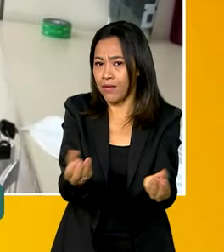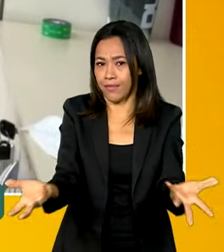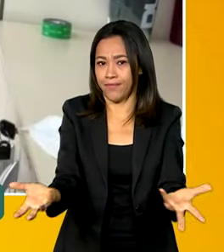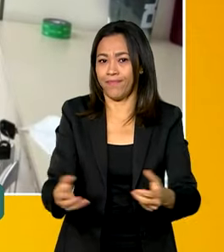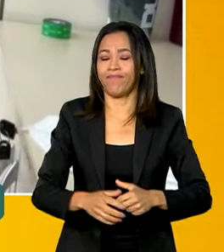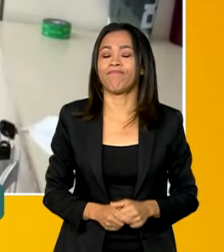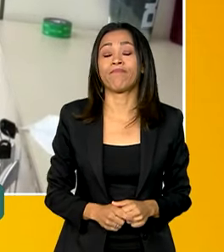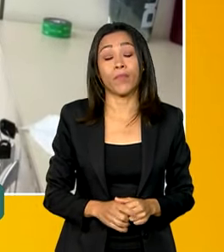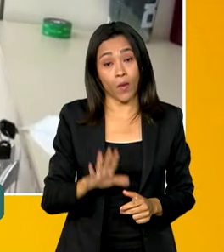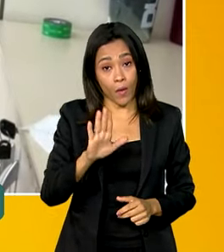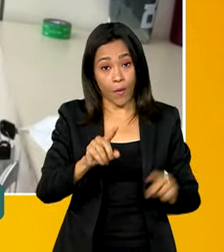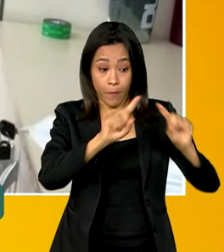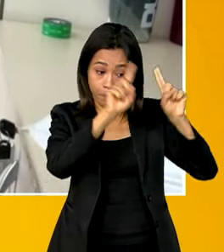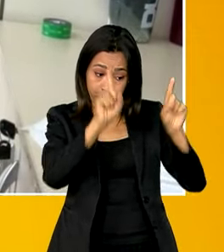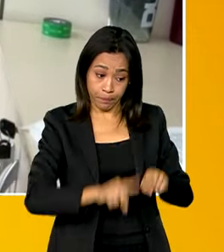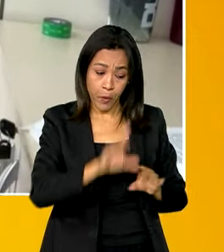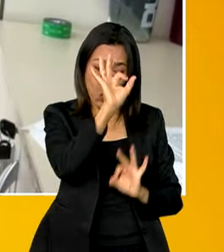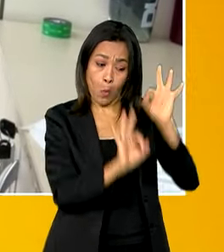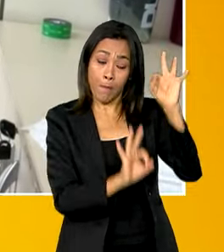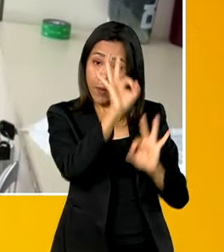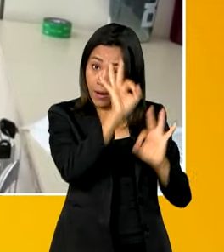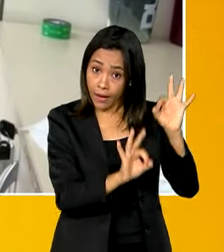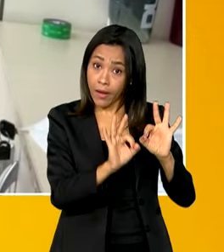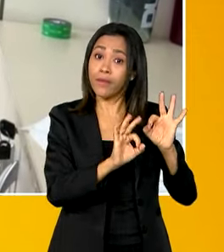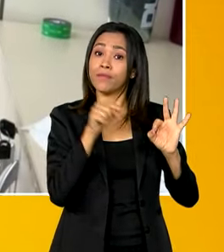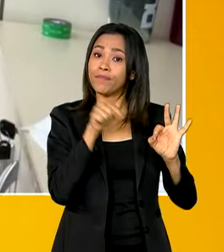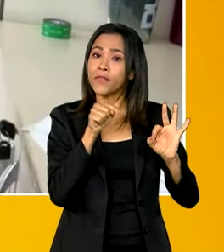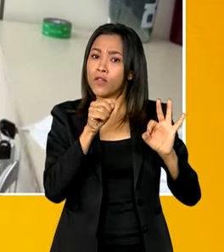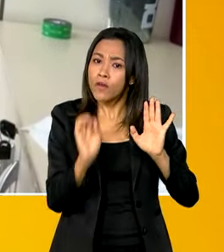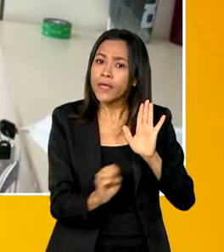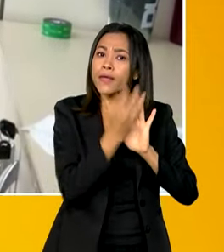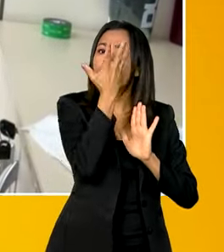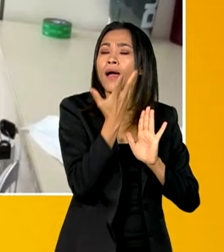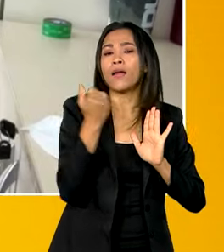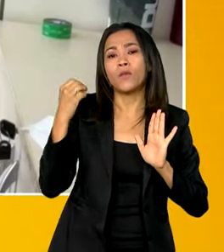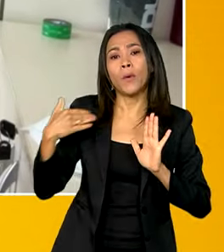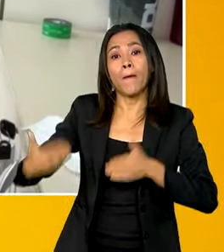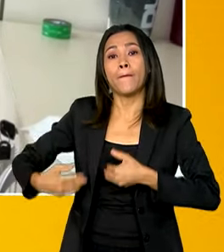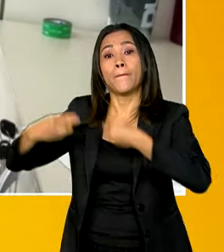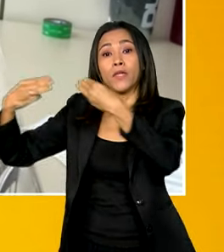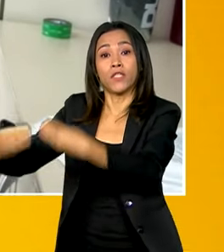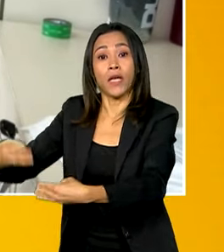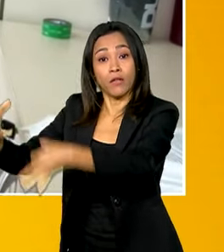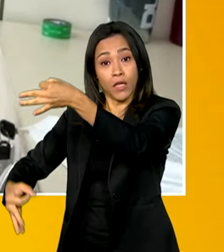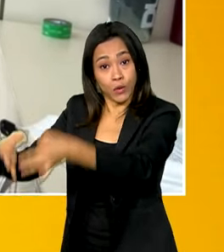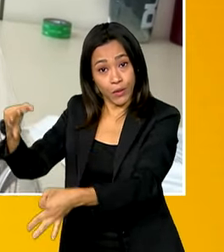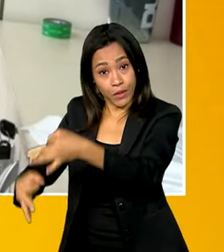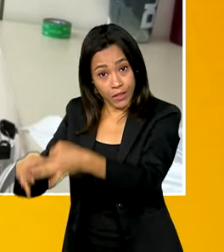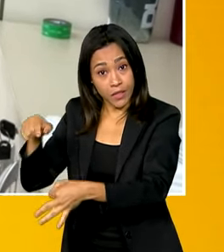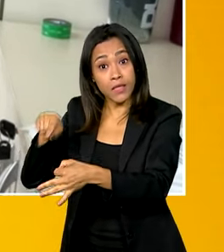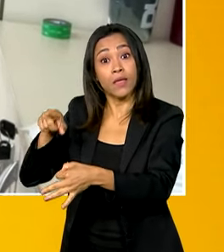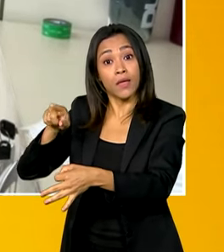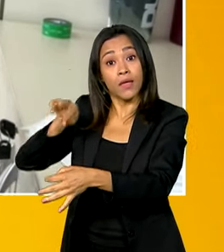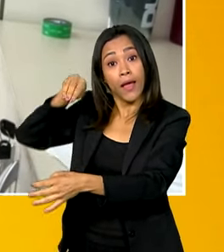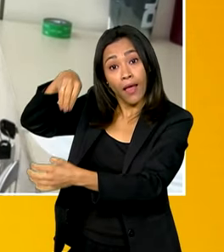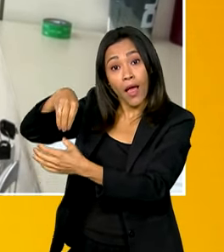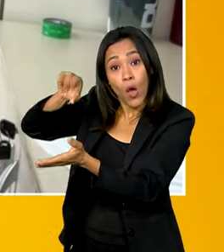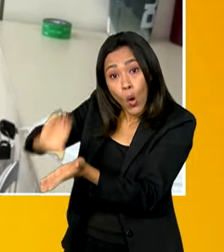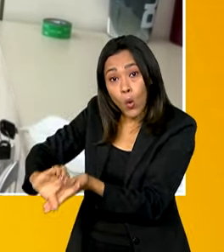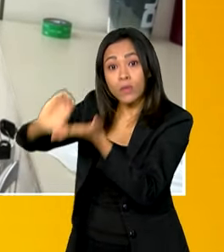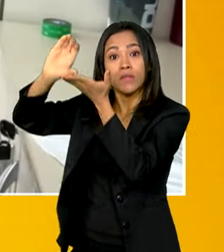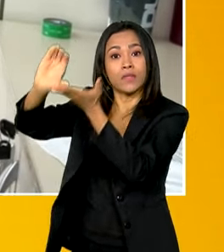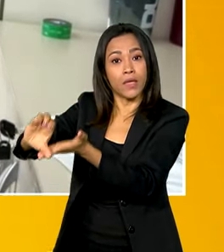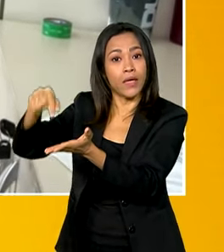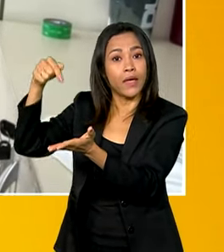O Plano Nacional Defensoria em Todos os Cantos, ele foi formulado pelo Ministério da Justiça, pelo CONDED, que é o Conselho Nacional de